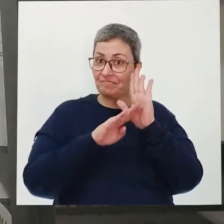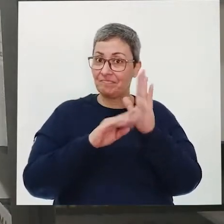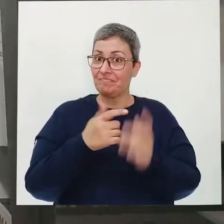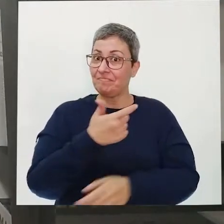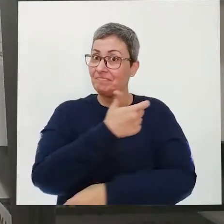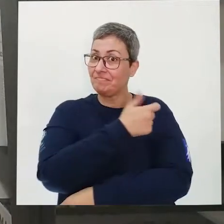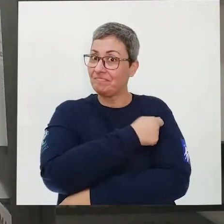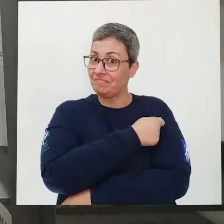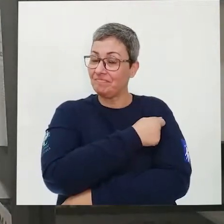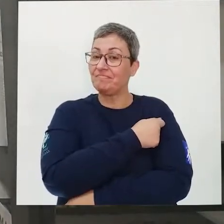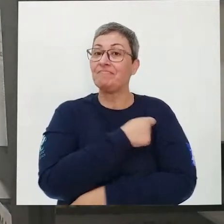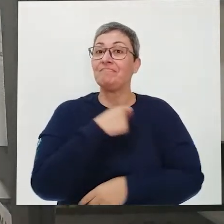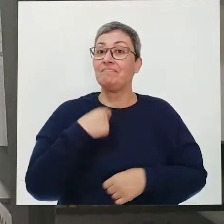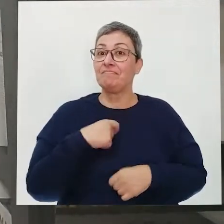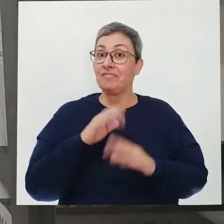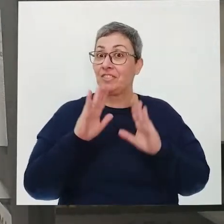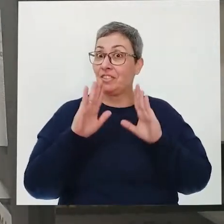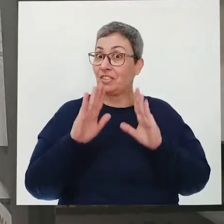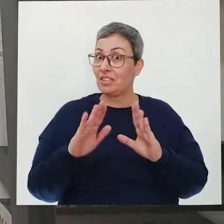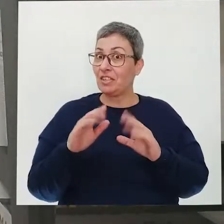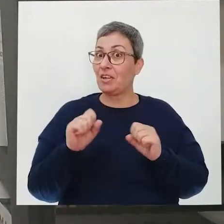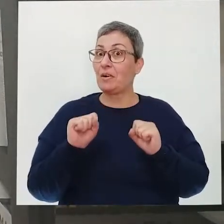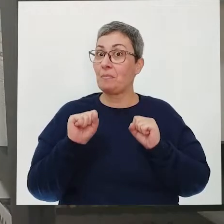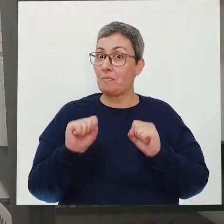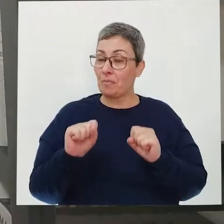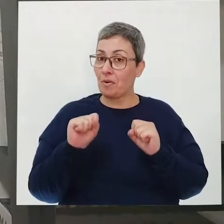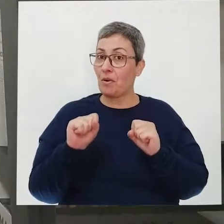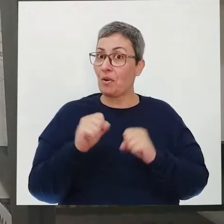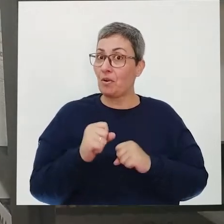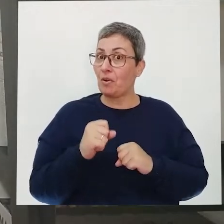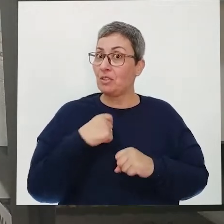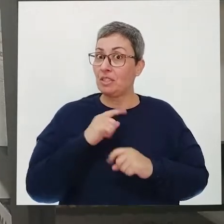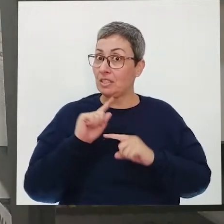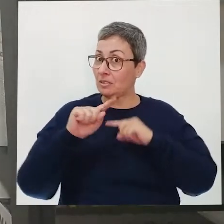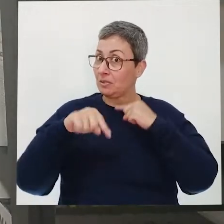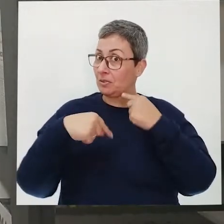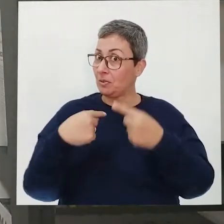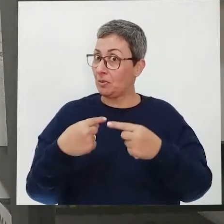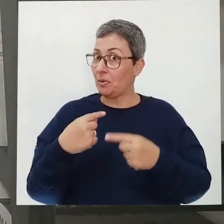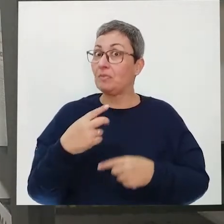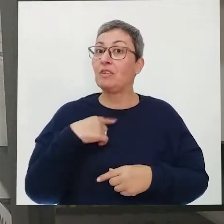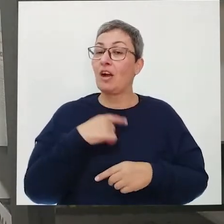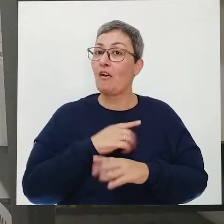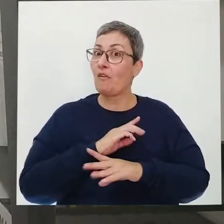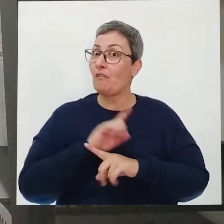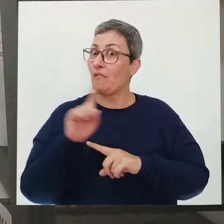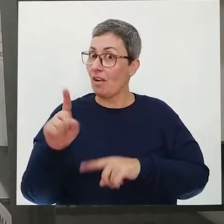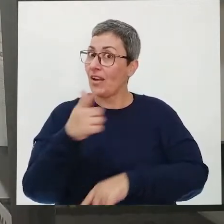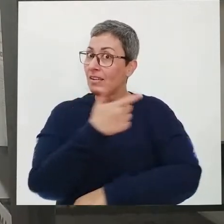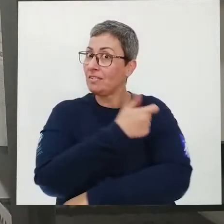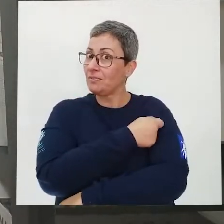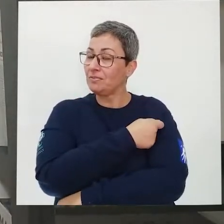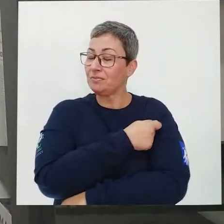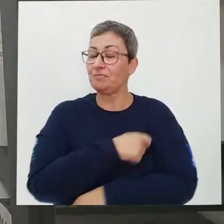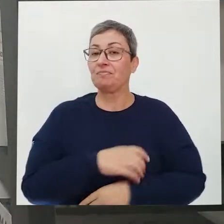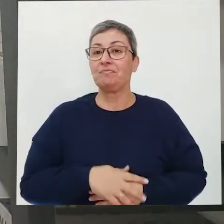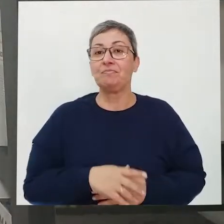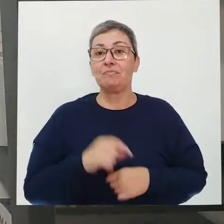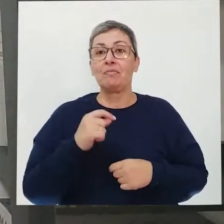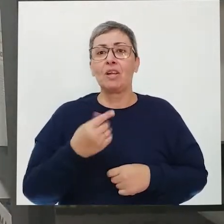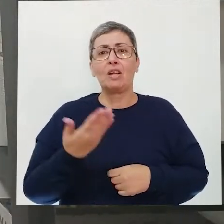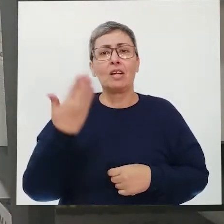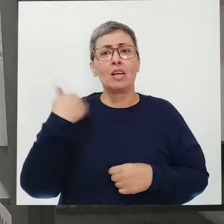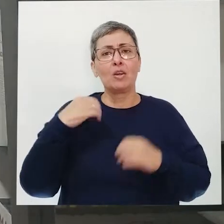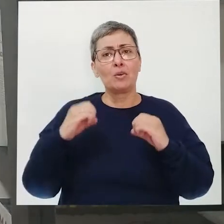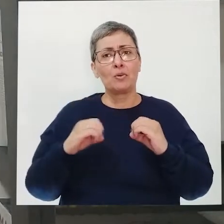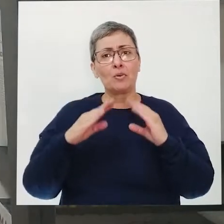vacinas. Quem já puder tomar a vacina, não deixe para depois. Corre lá e se vacine. No